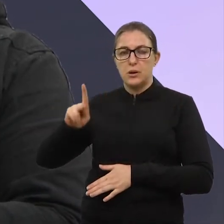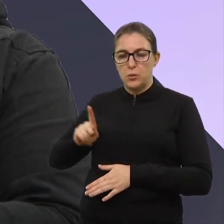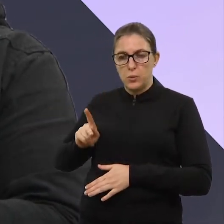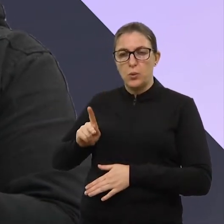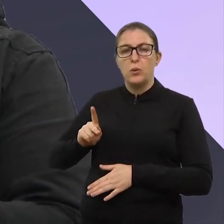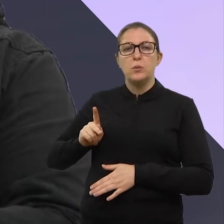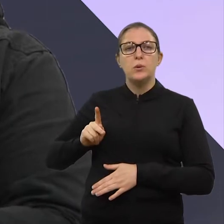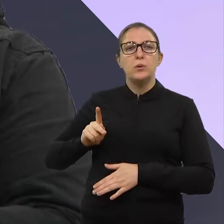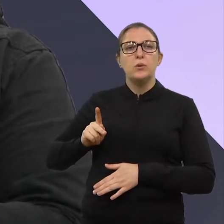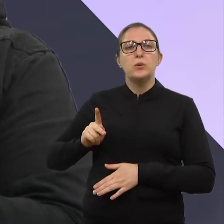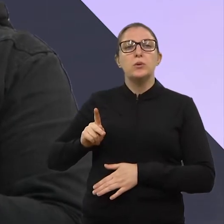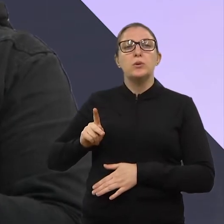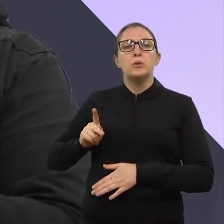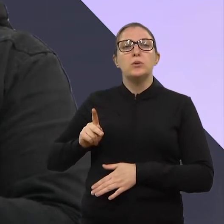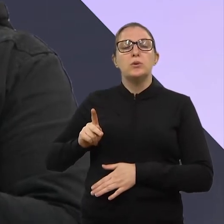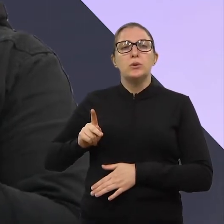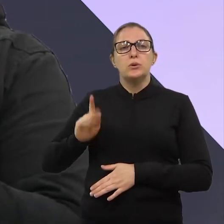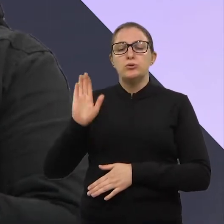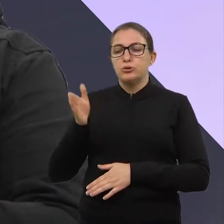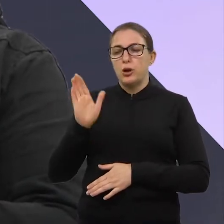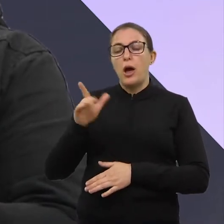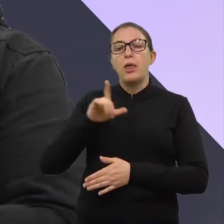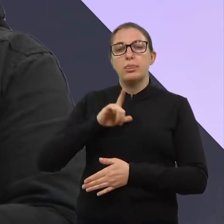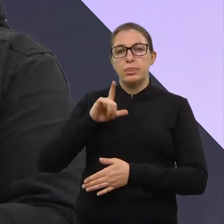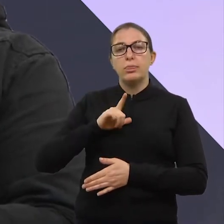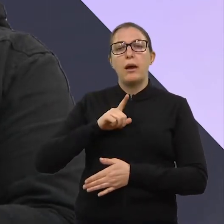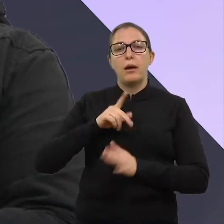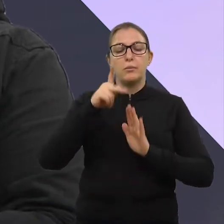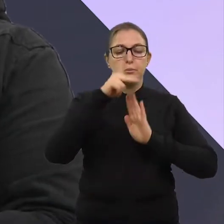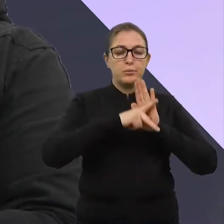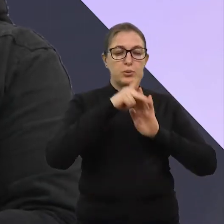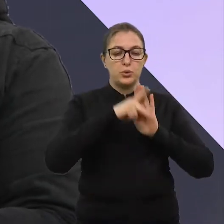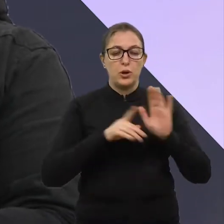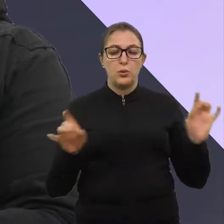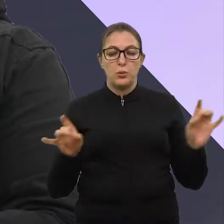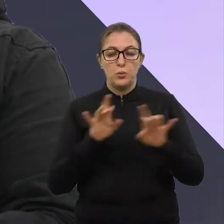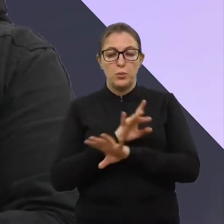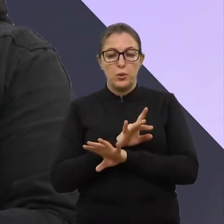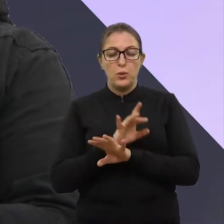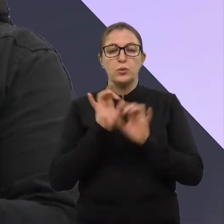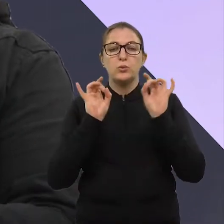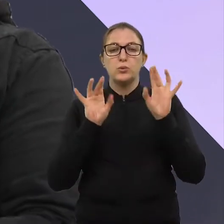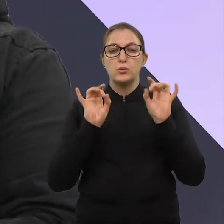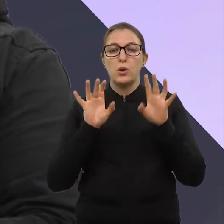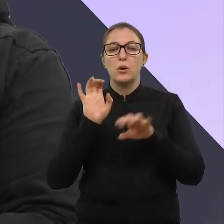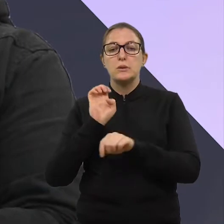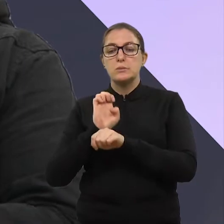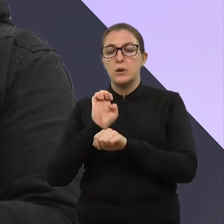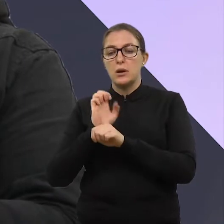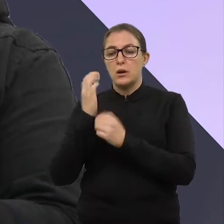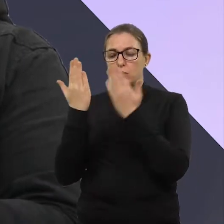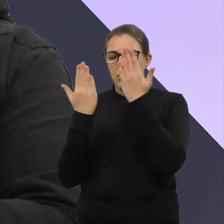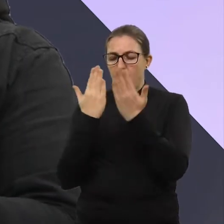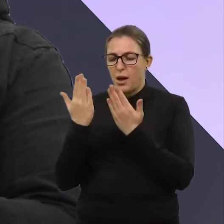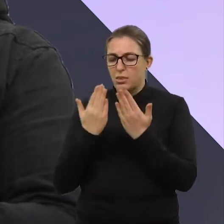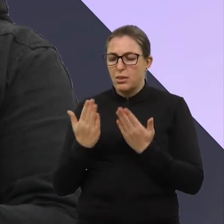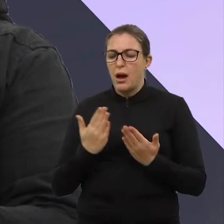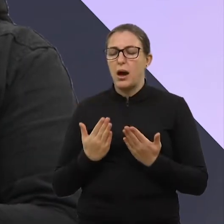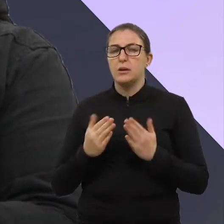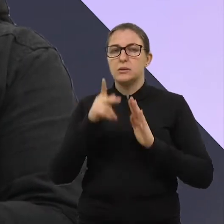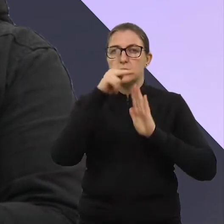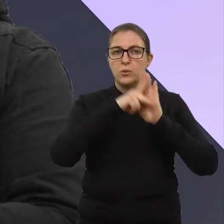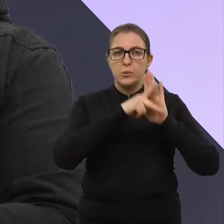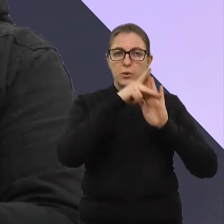lesados, já recebeu o nosso projeto, né? Junto com outros projetos, né? Estamos aguardando, agora está em análise o projeto, né? E